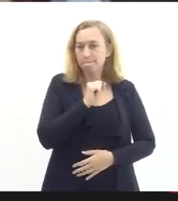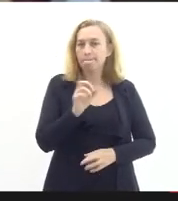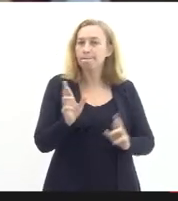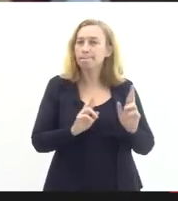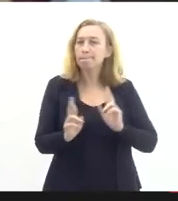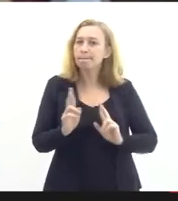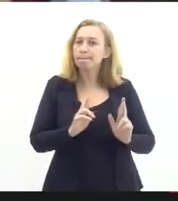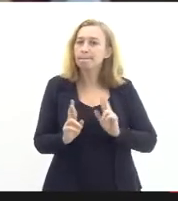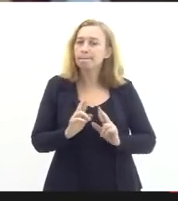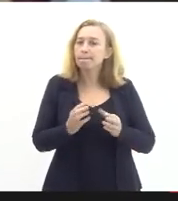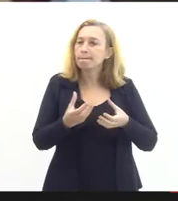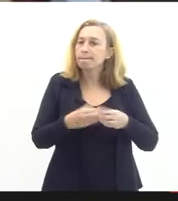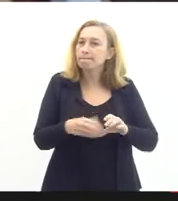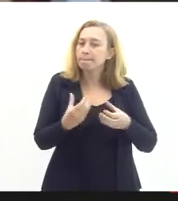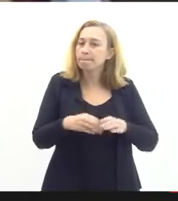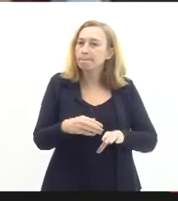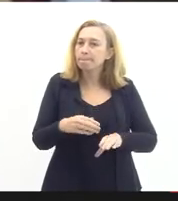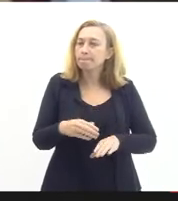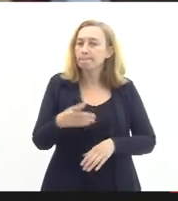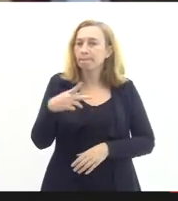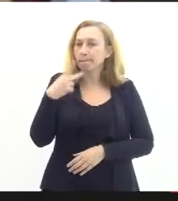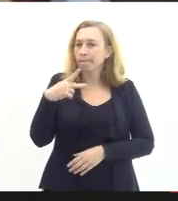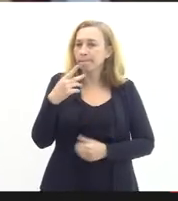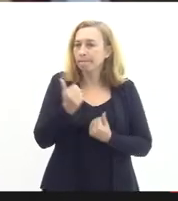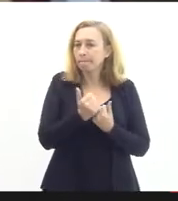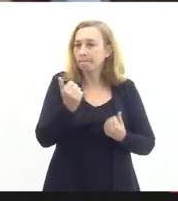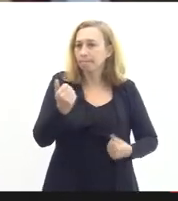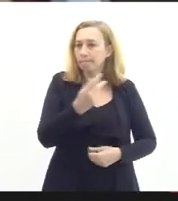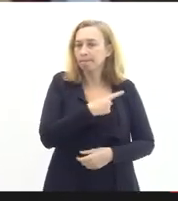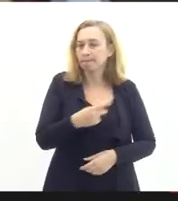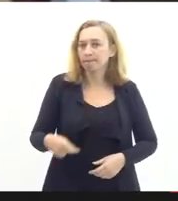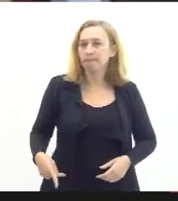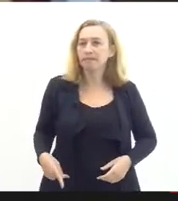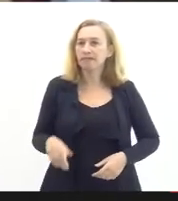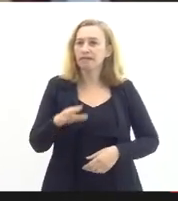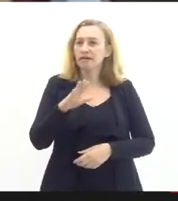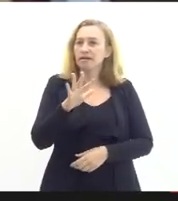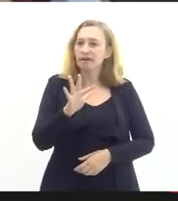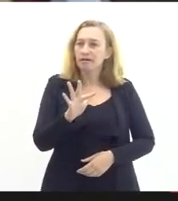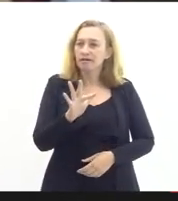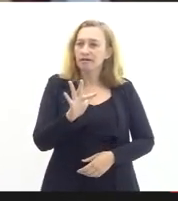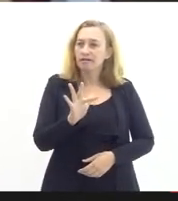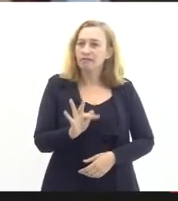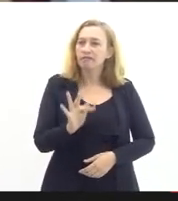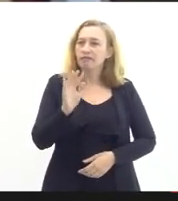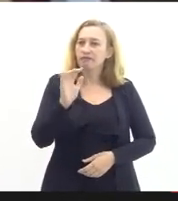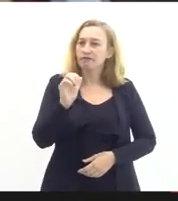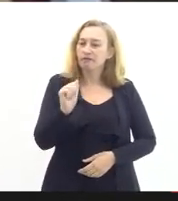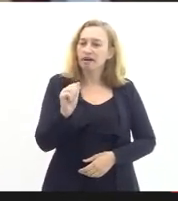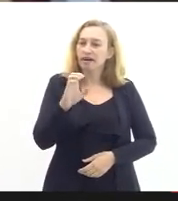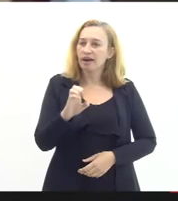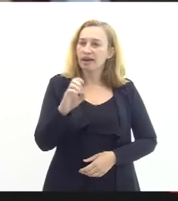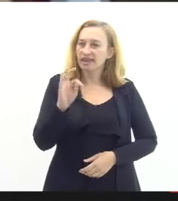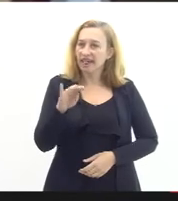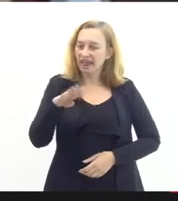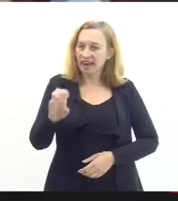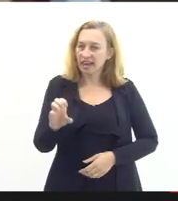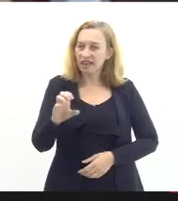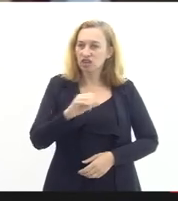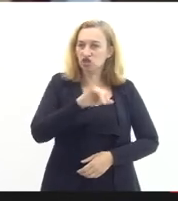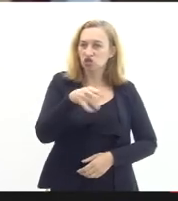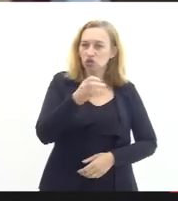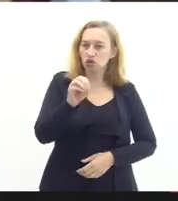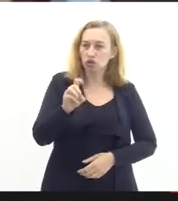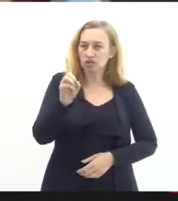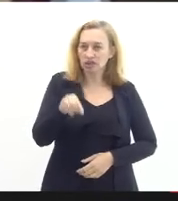ao concurso e a fala do vice-presidente da Faietec senhor José Wilson ele menciona que foram convocados